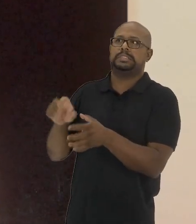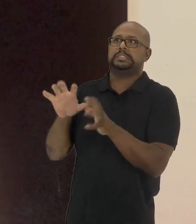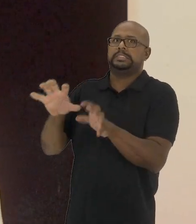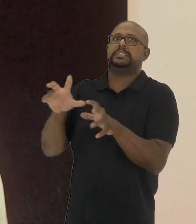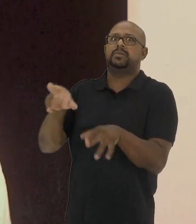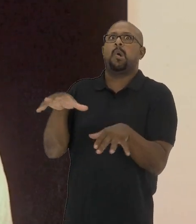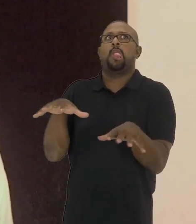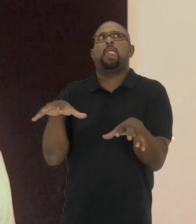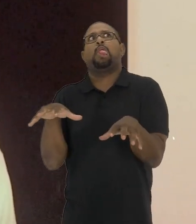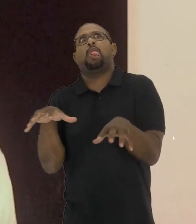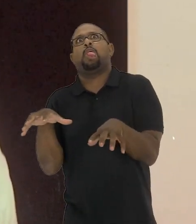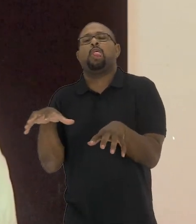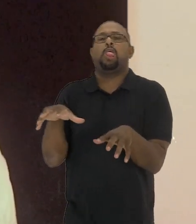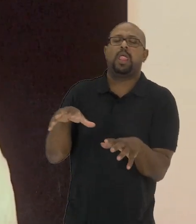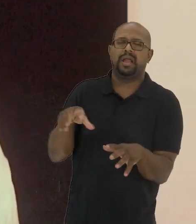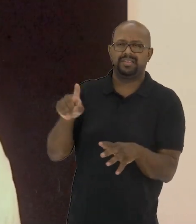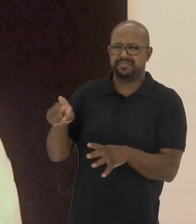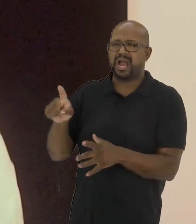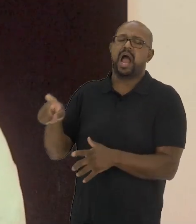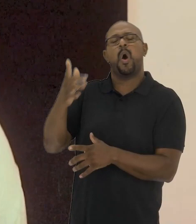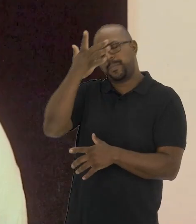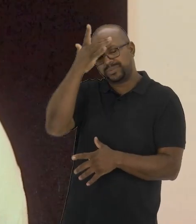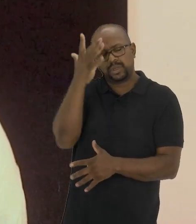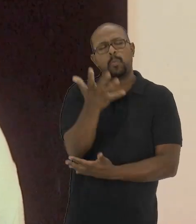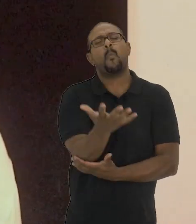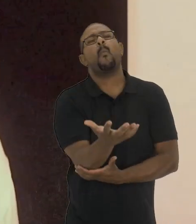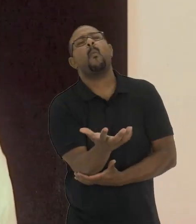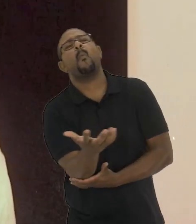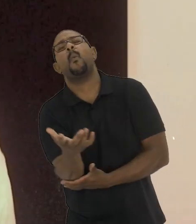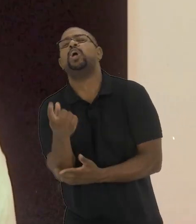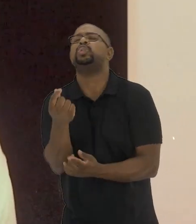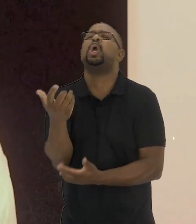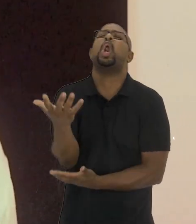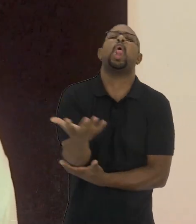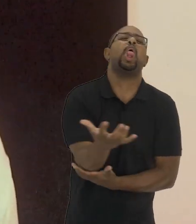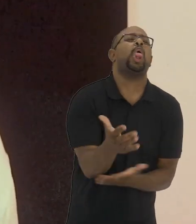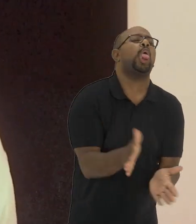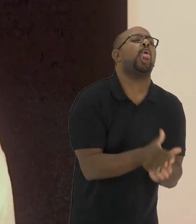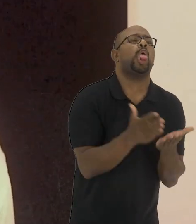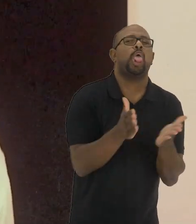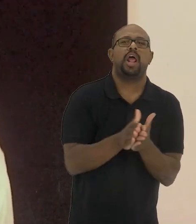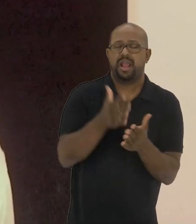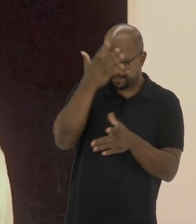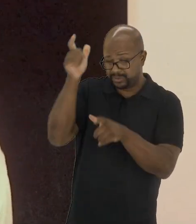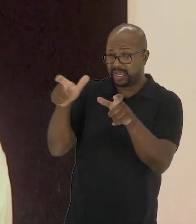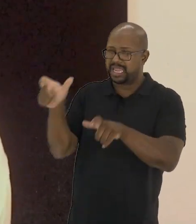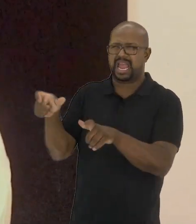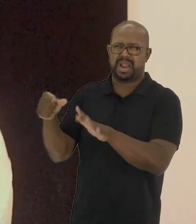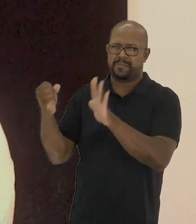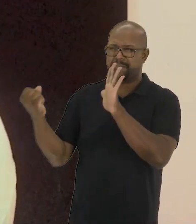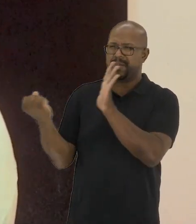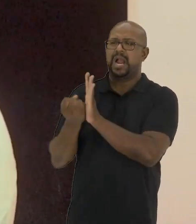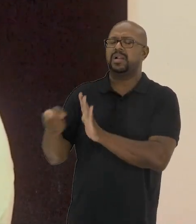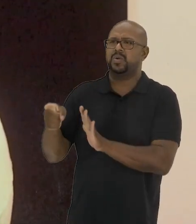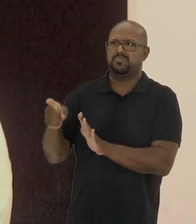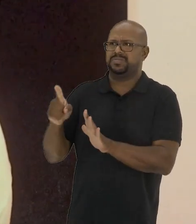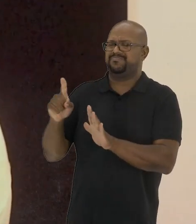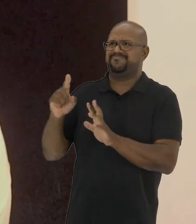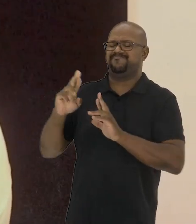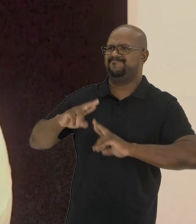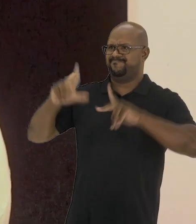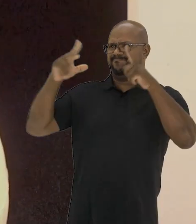categoria considerada monstruosa, a mendicância que pedia esmolas nas ruas, as pessoas que, de alguma forma, eram